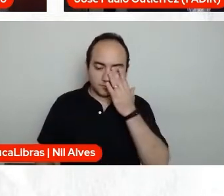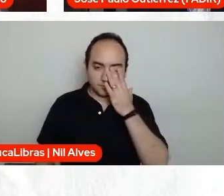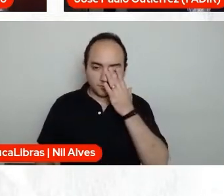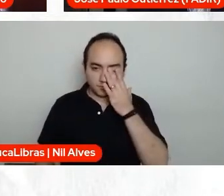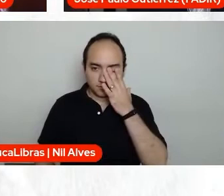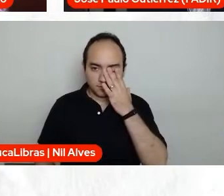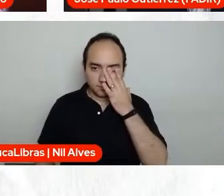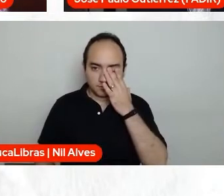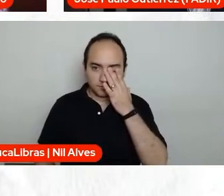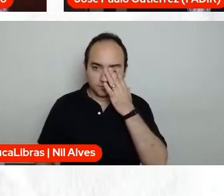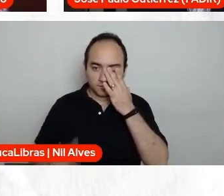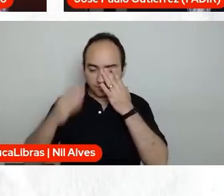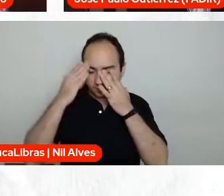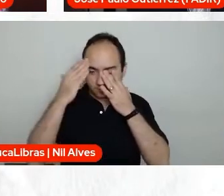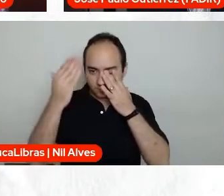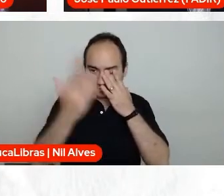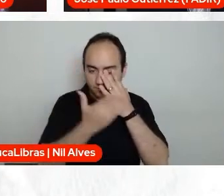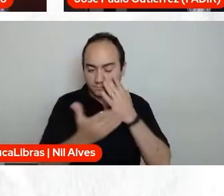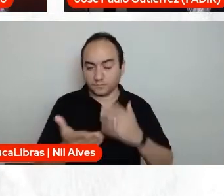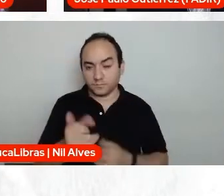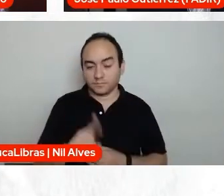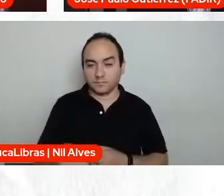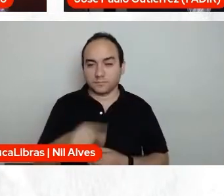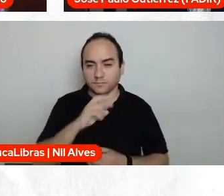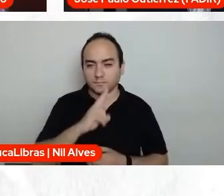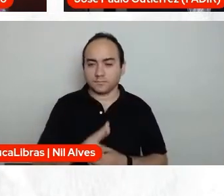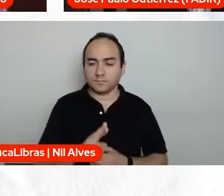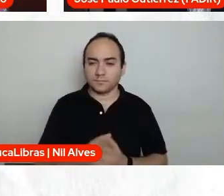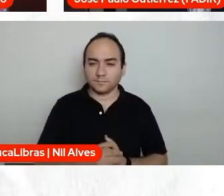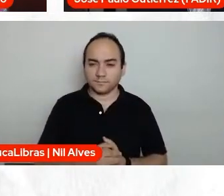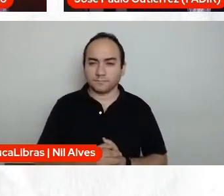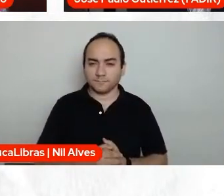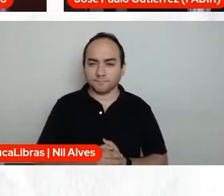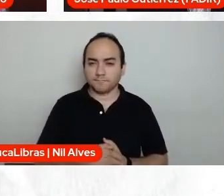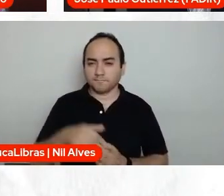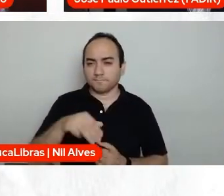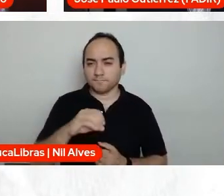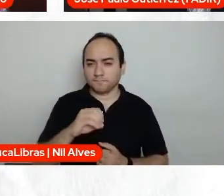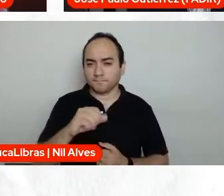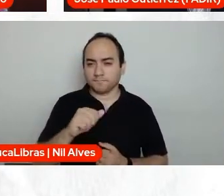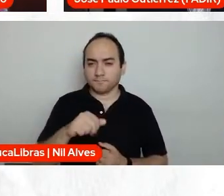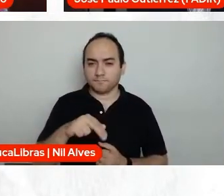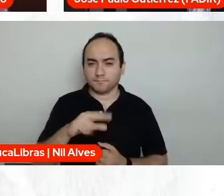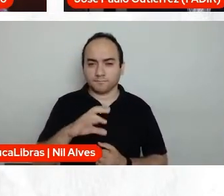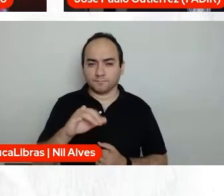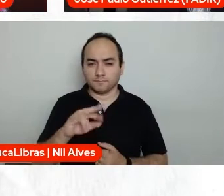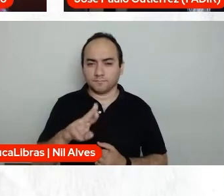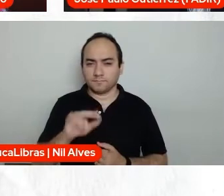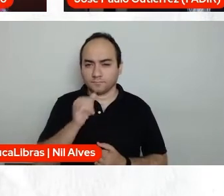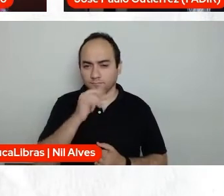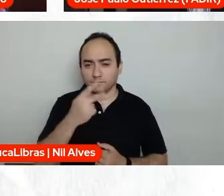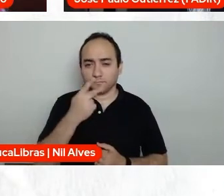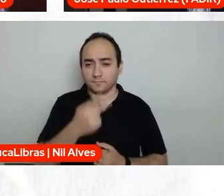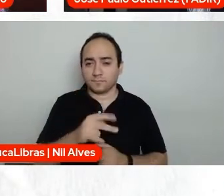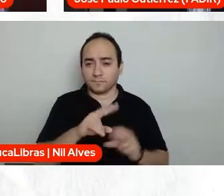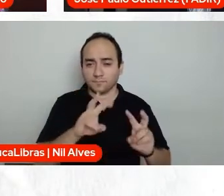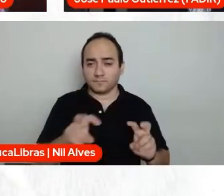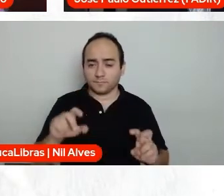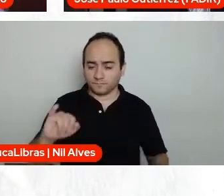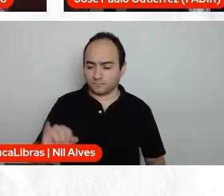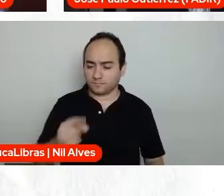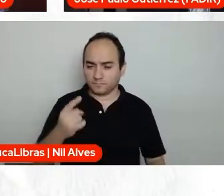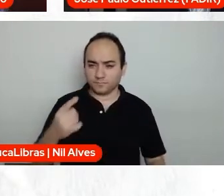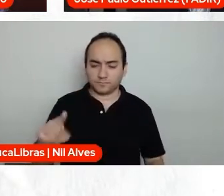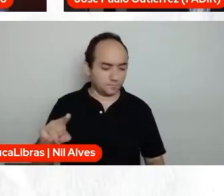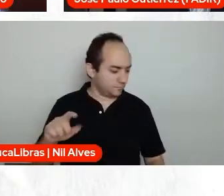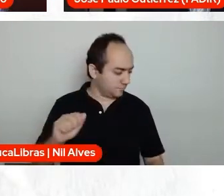Obrigada a todos pela resposta. O professor Moacir ainda segue nos questionamentos, mas eu vou fazer um comentário aqui que o João Alberto